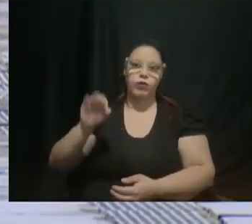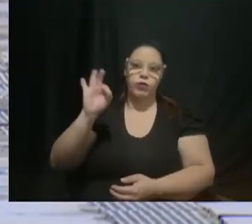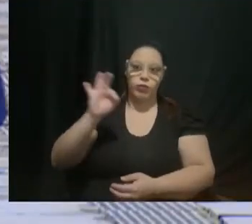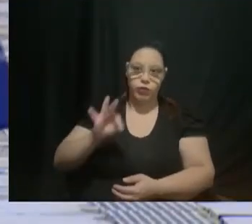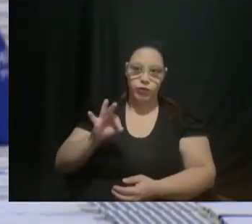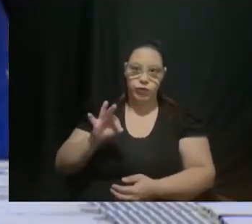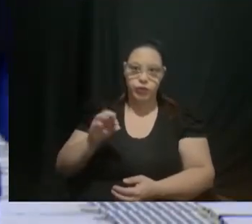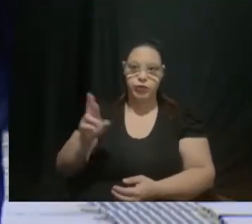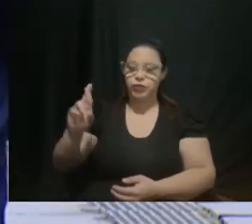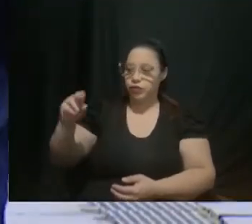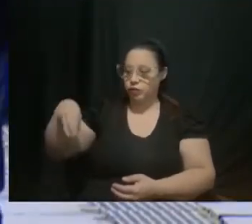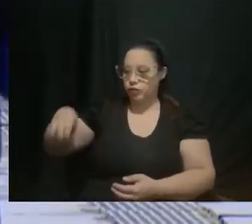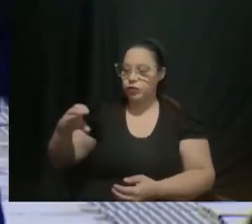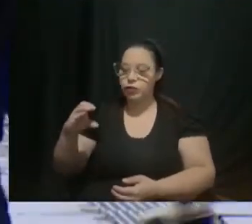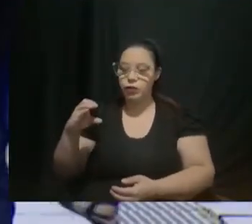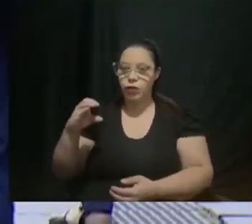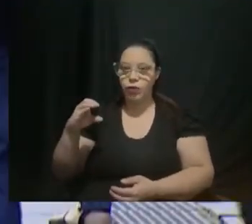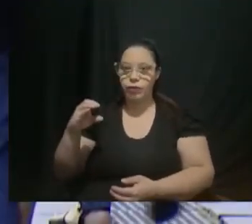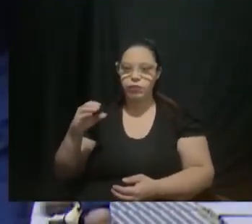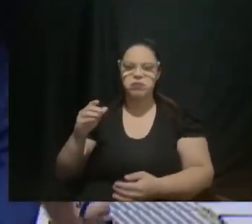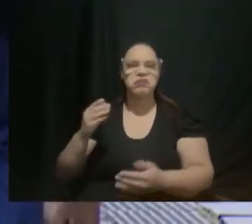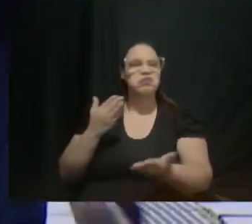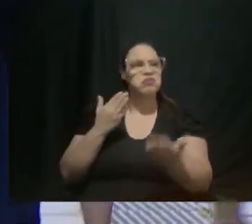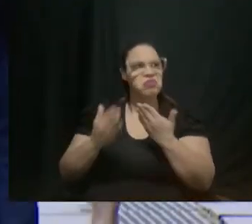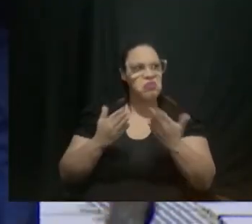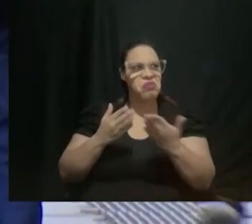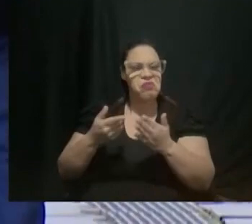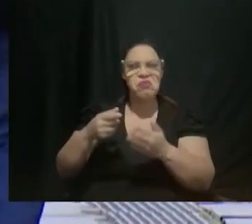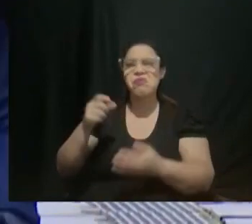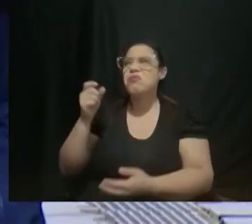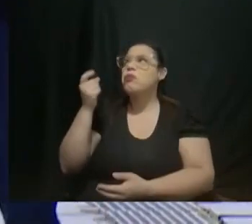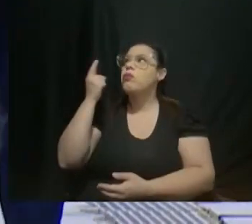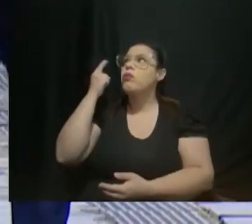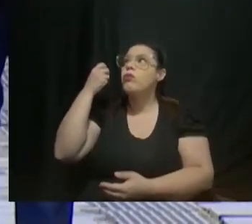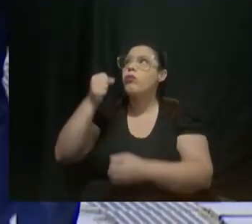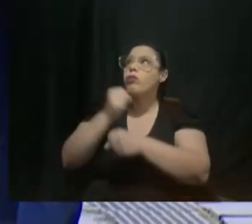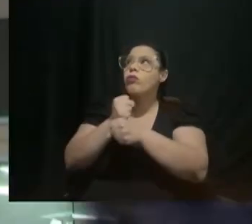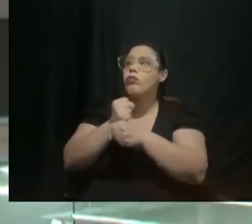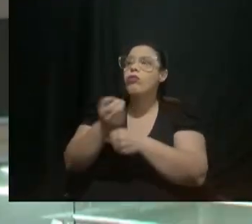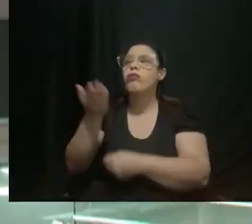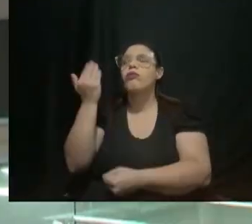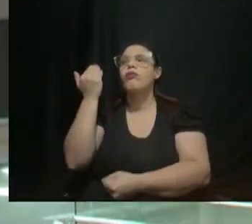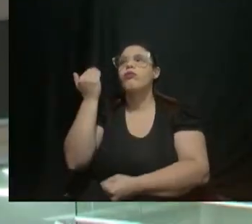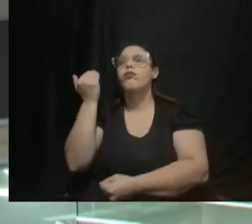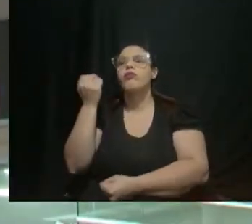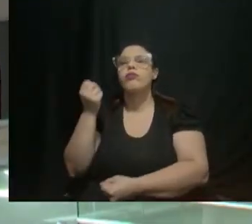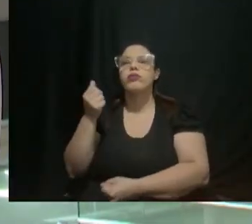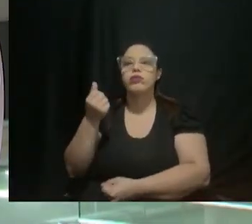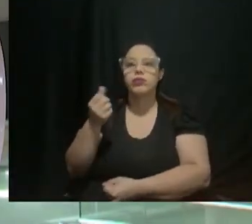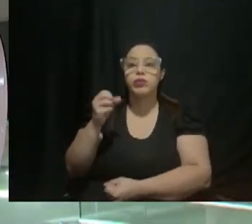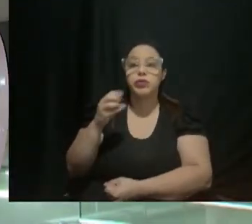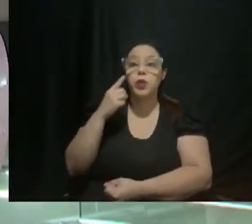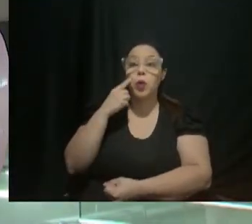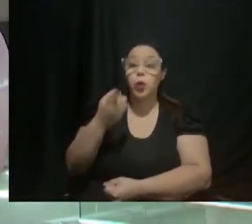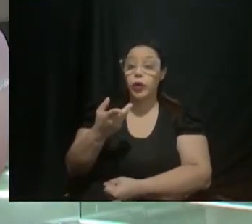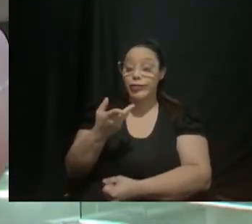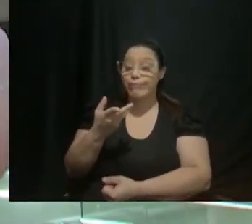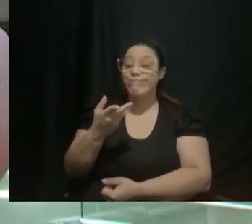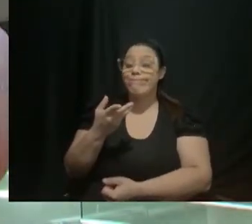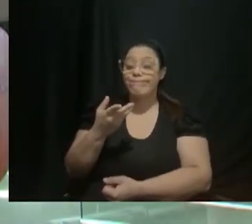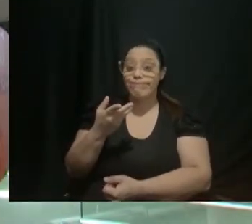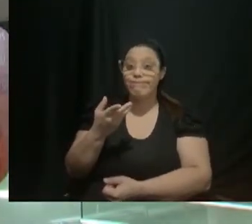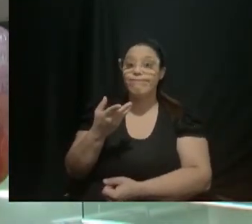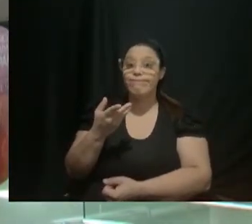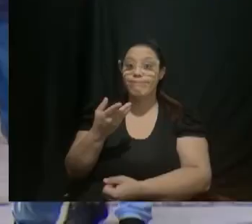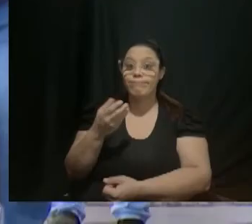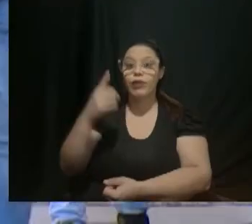Campinas em comparação com o ano passado o faturamento esperado é de 165 milhões de reais para o Dia dos Pais